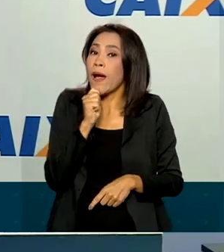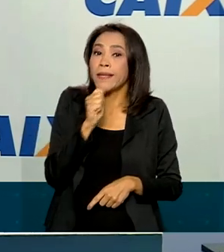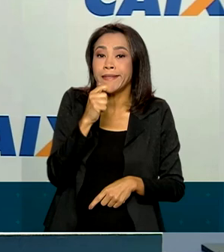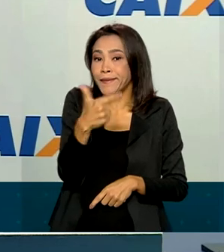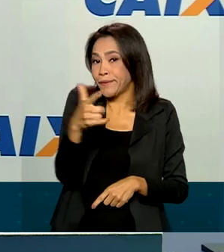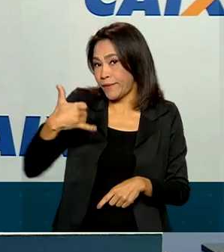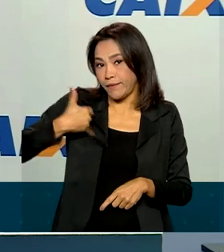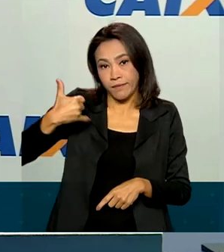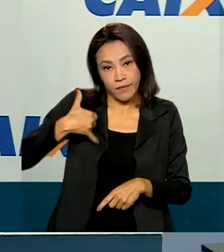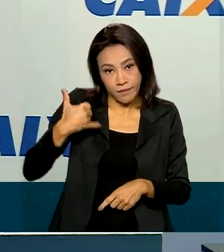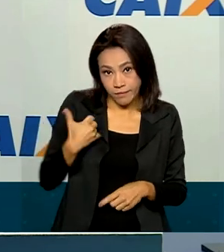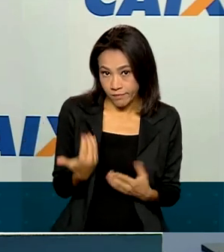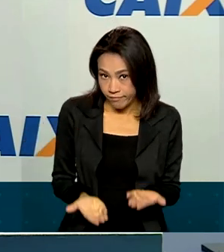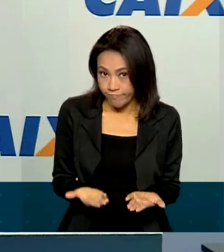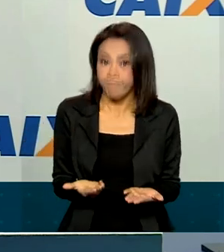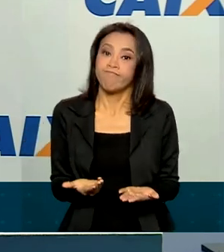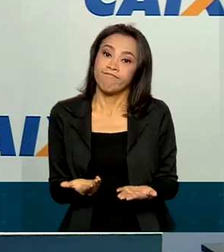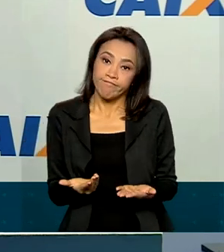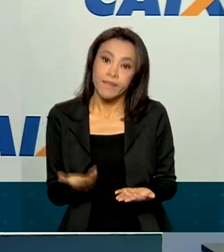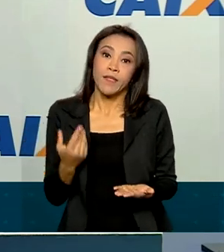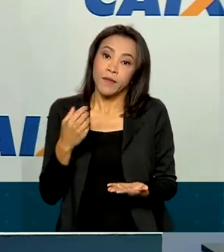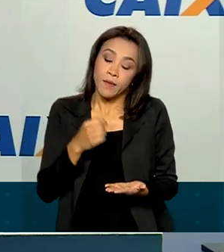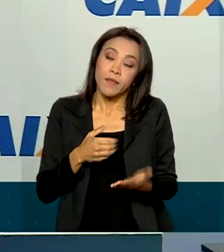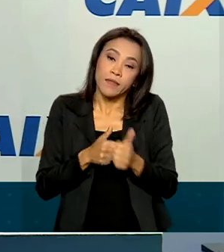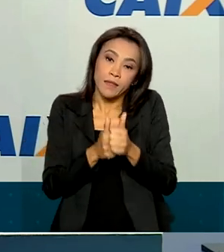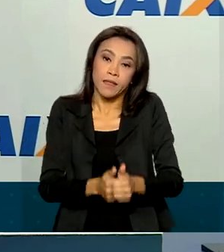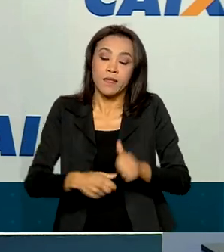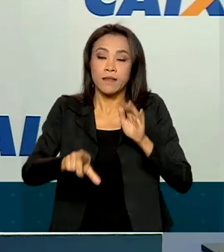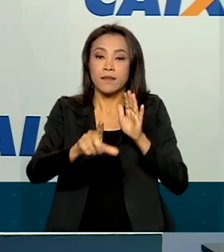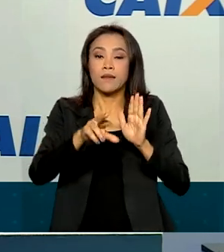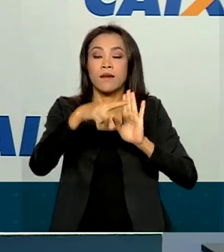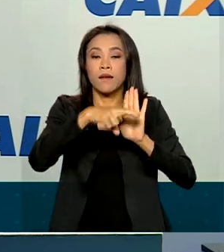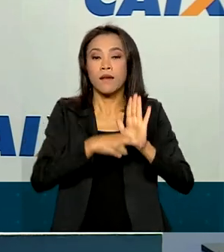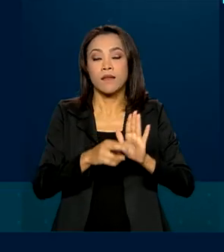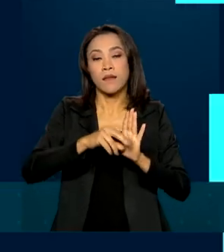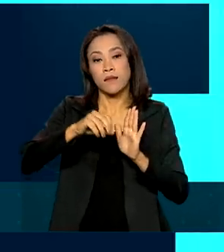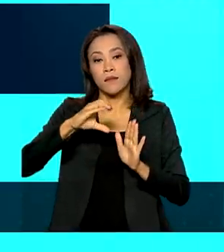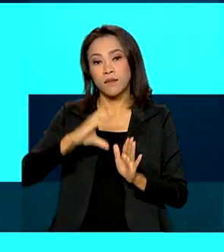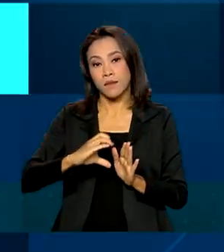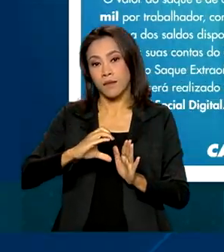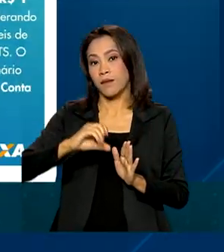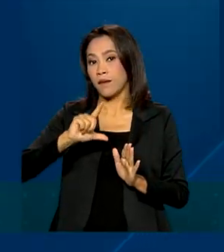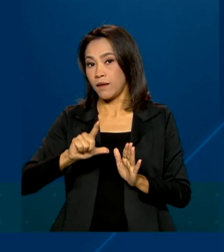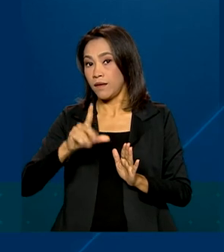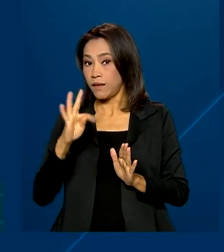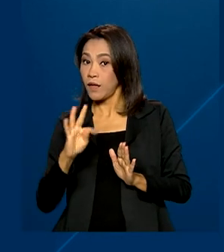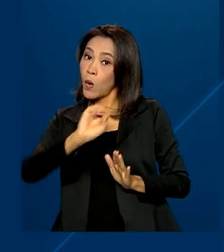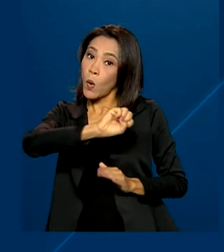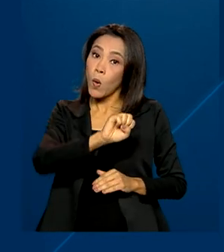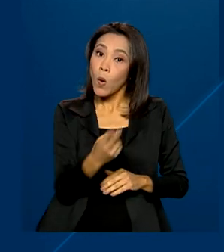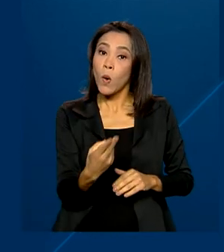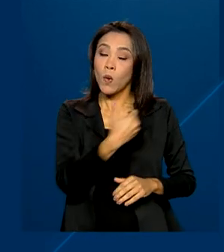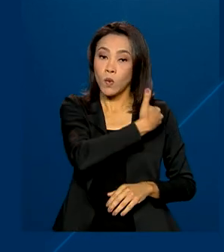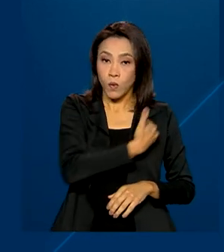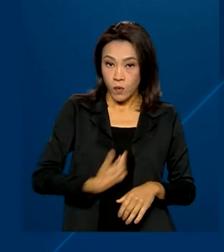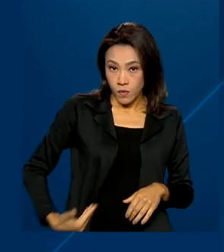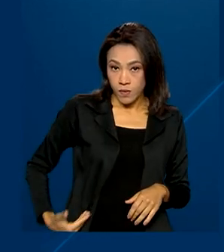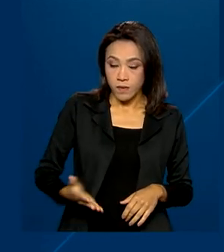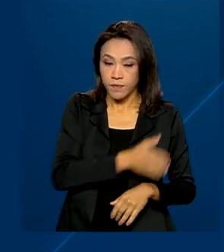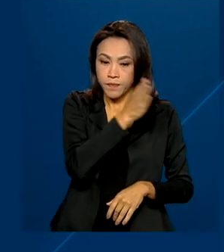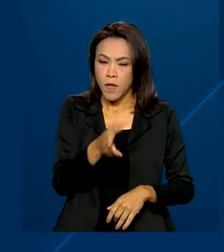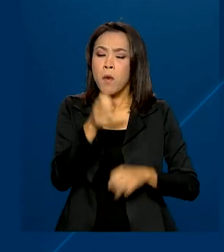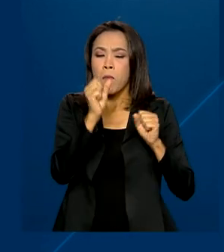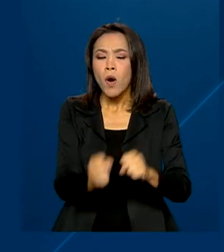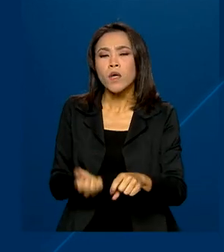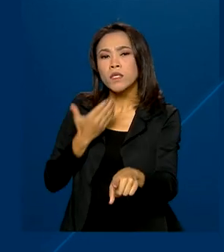no mercado formal de trabalho, seja como CLT, seja como funcionário público. Os trabalhadores podem consultar os valores e